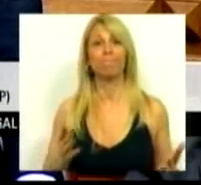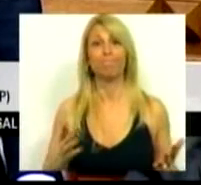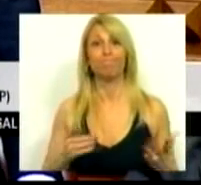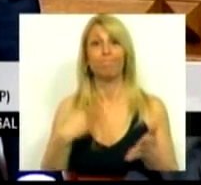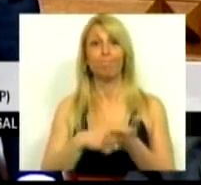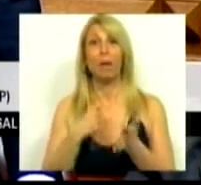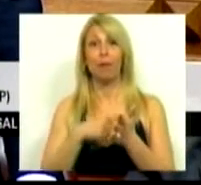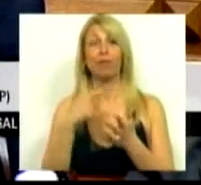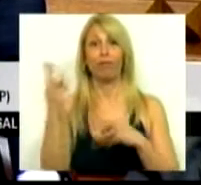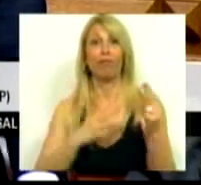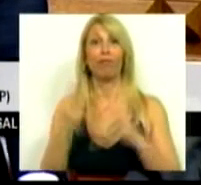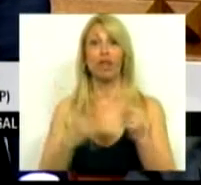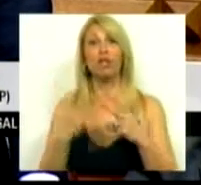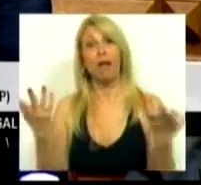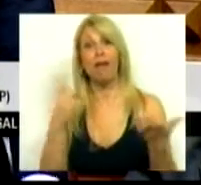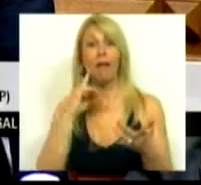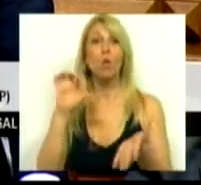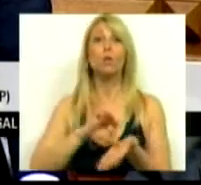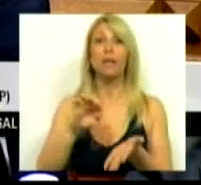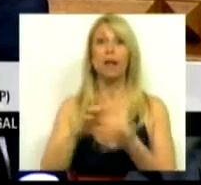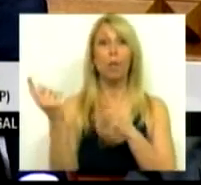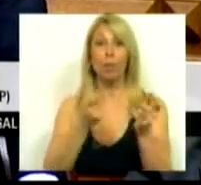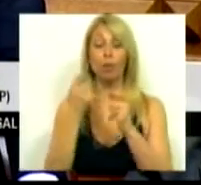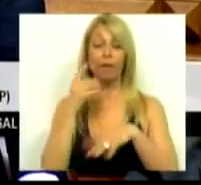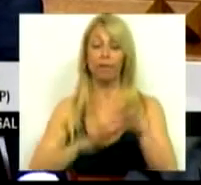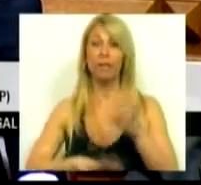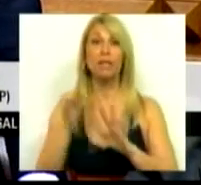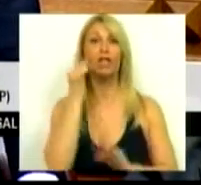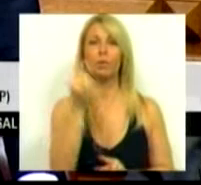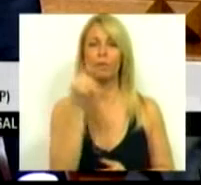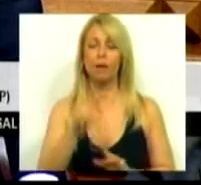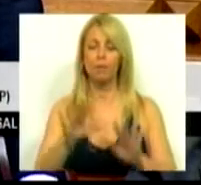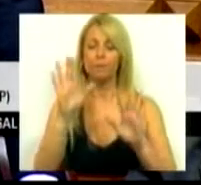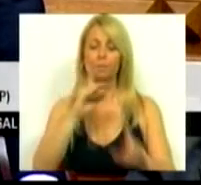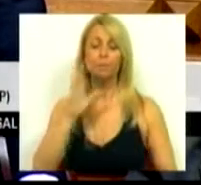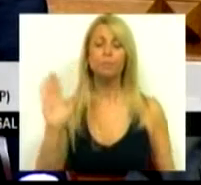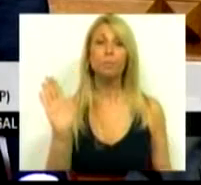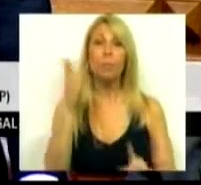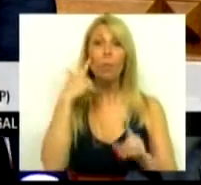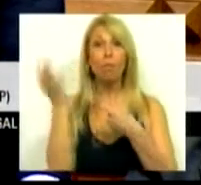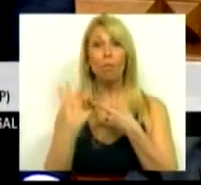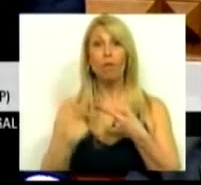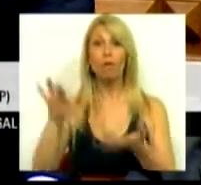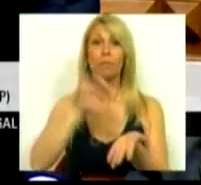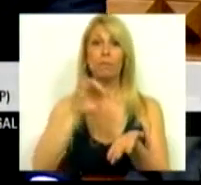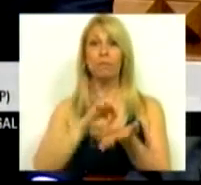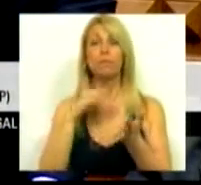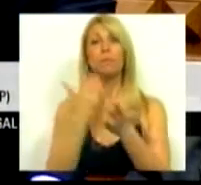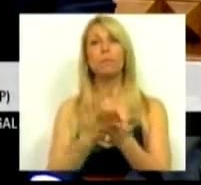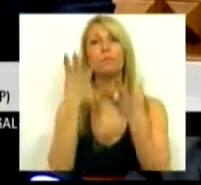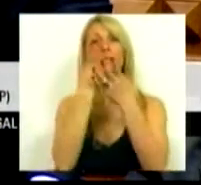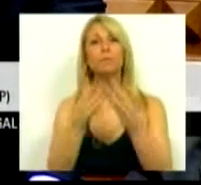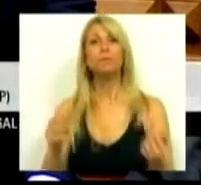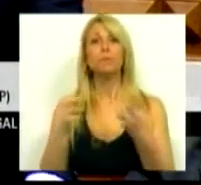é o elemento central para o debate que vamos fazer na especialidade, mas é, acima de tudo, o elemento central para resolver os problemas e os